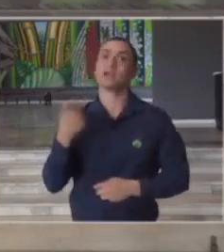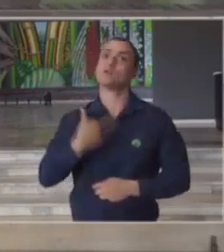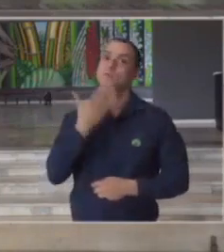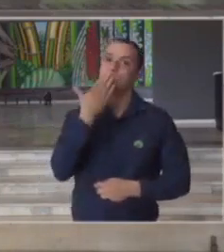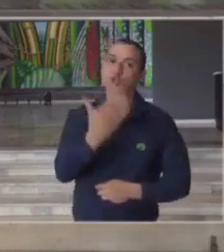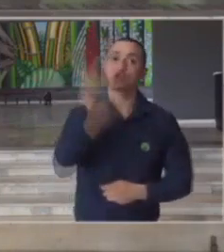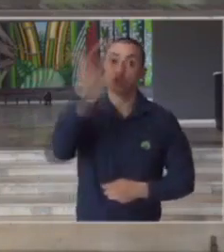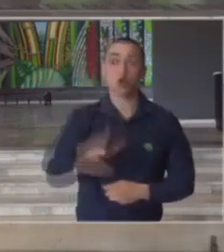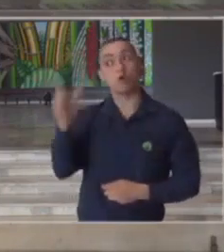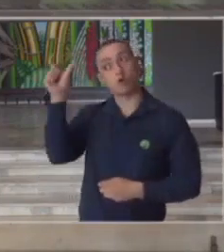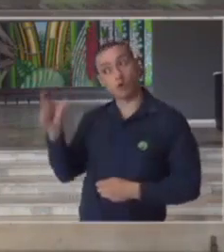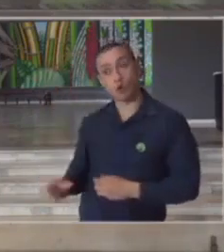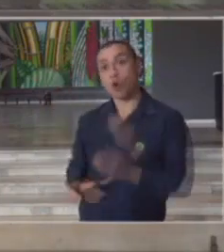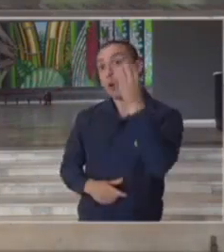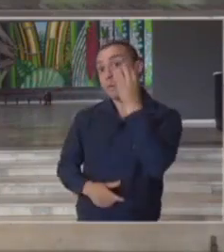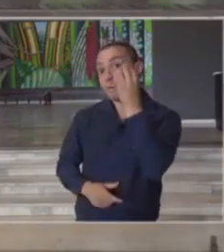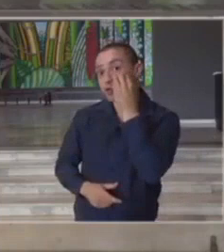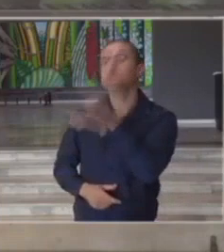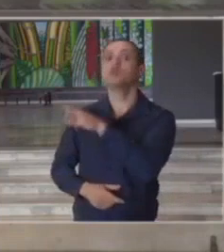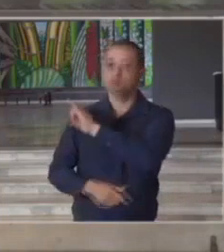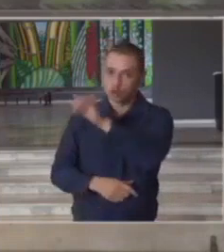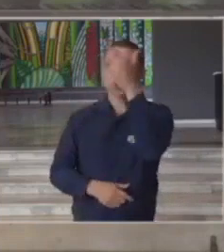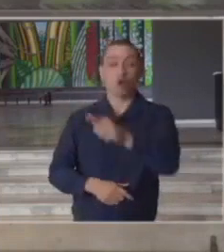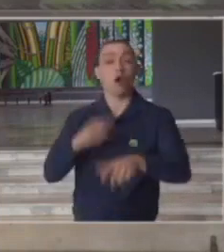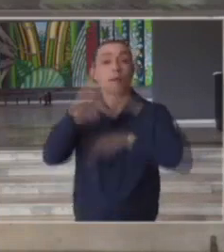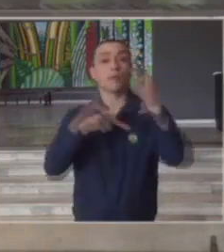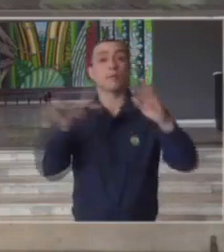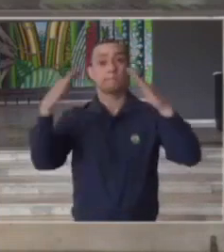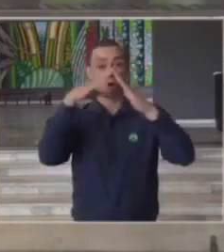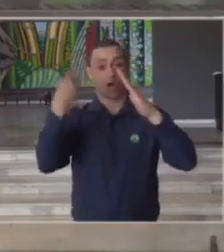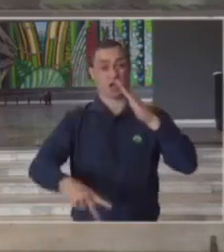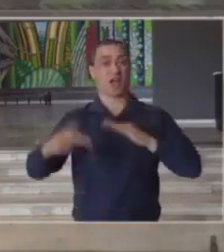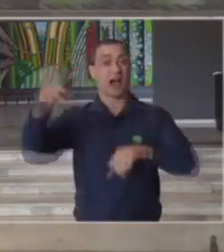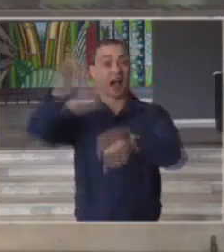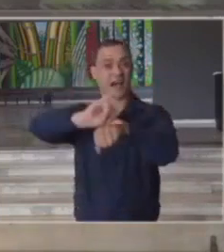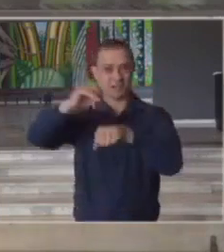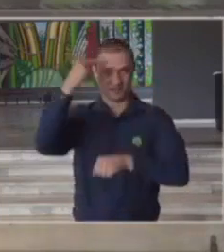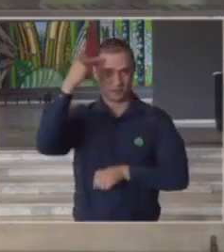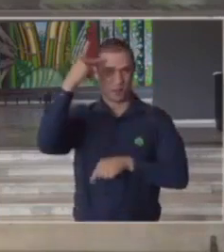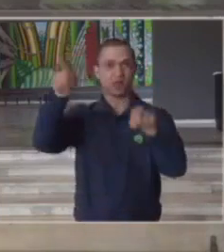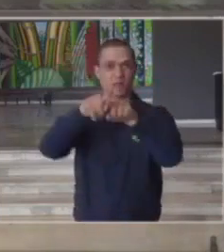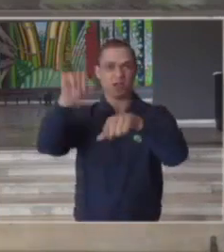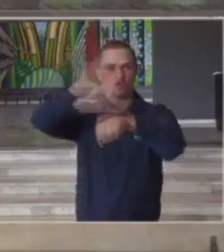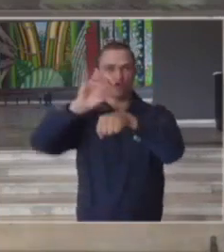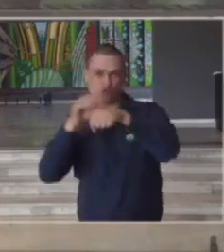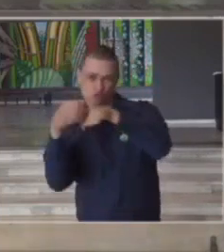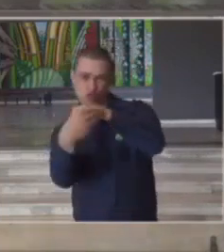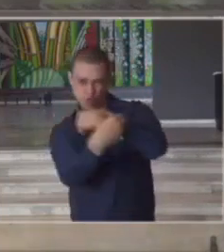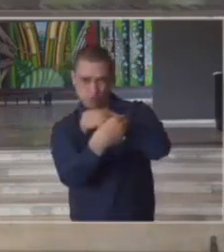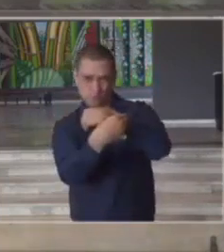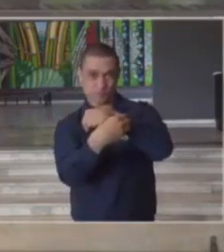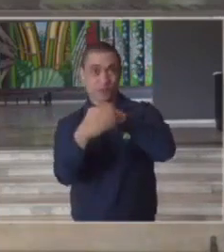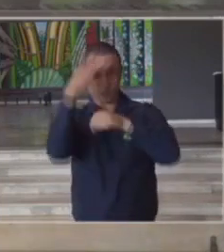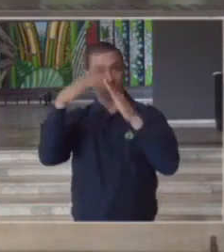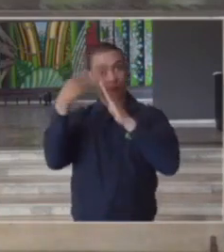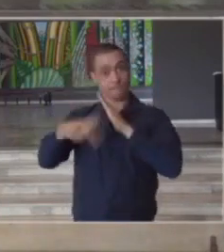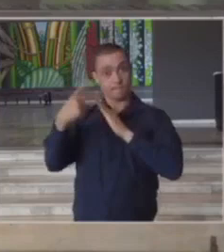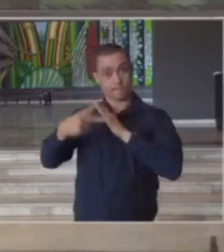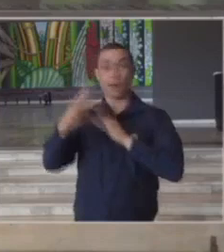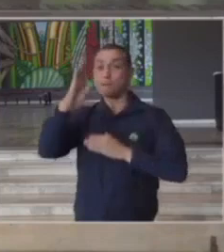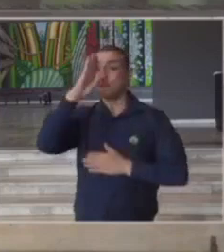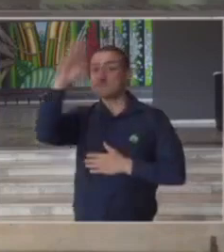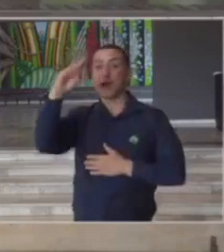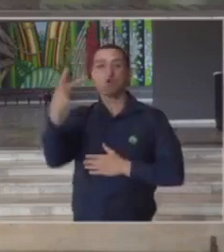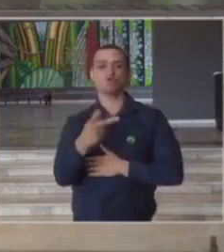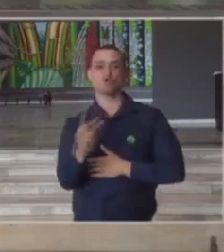será renovado pelo Bruno Covas para que a população da capital de São Paulo e da região metropolitana de São Paulo as duas áreas